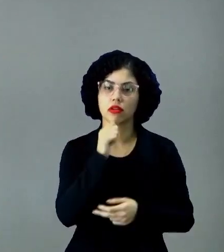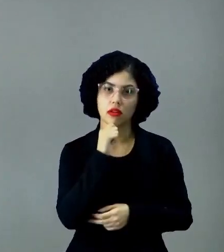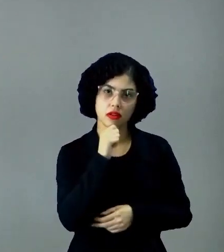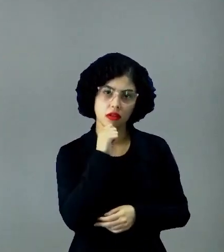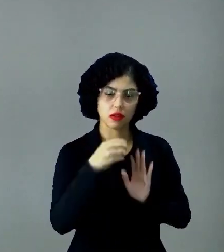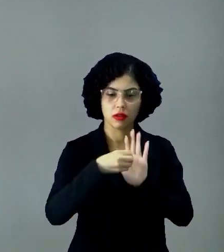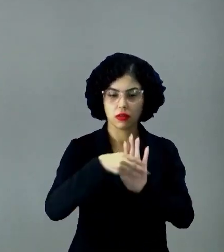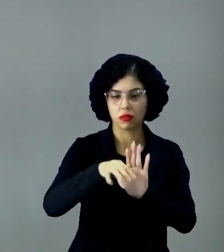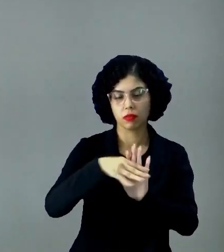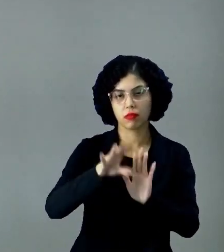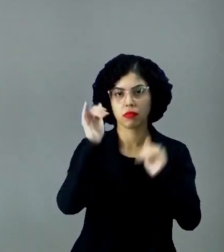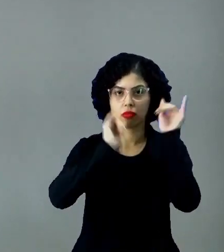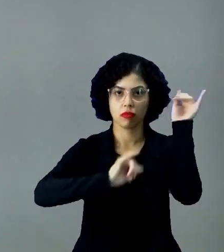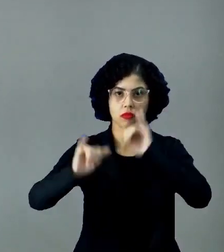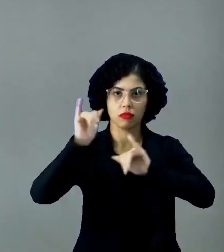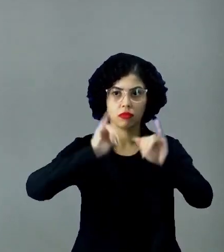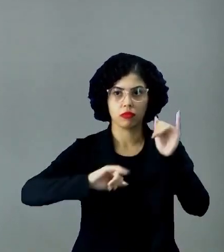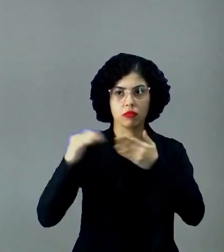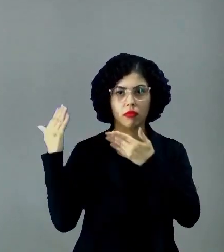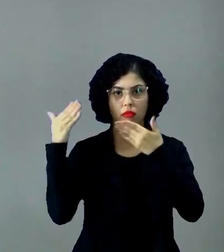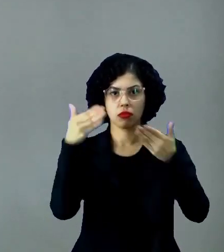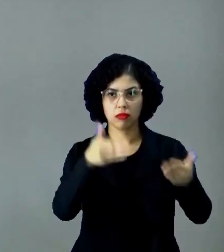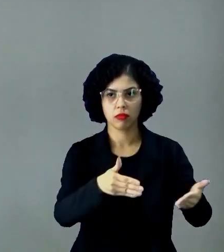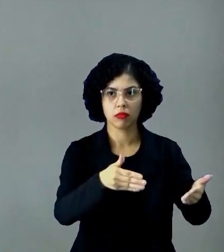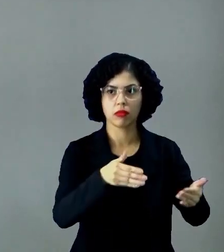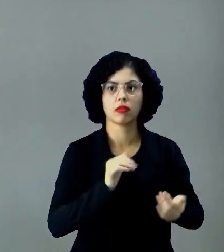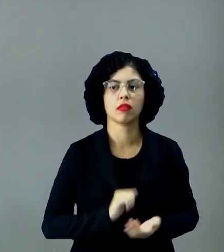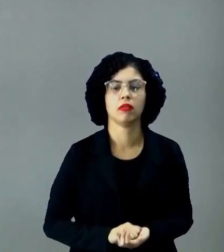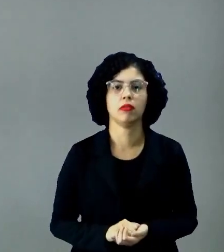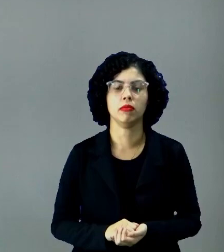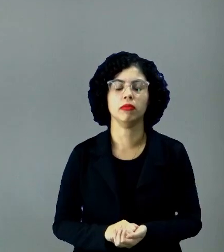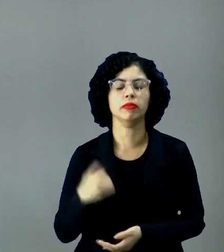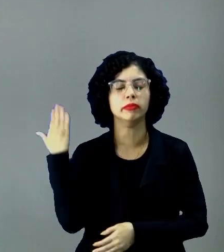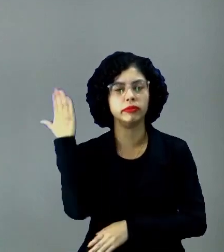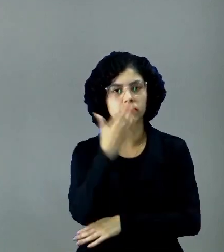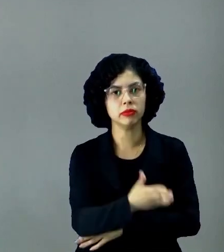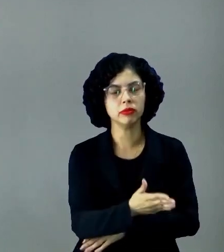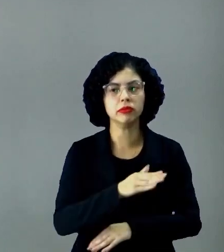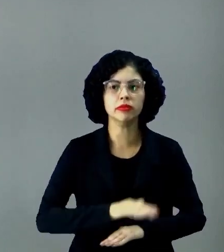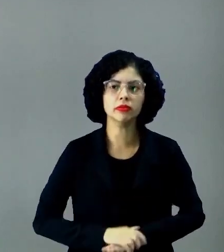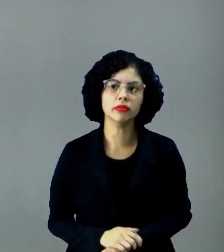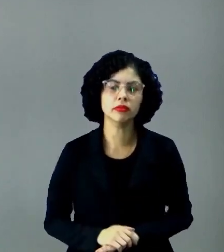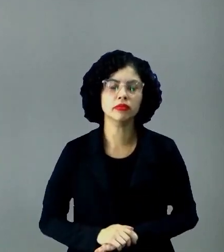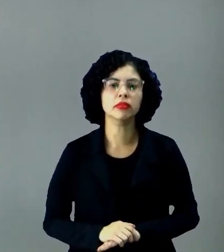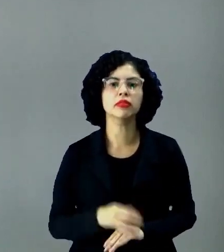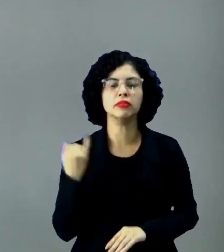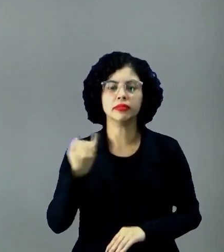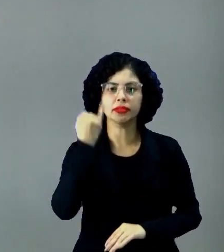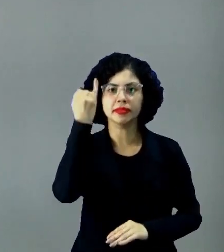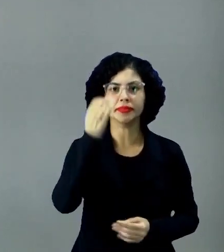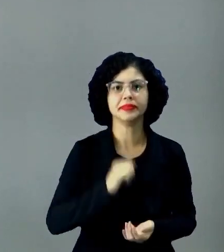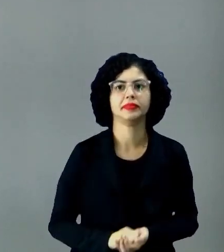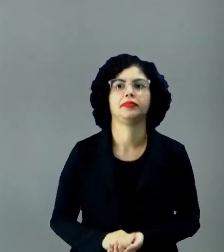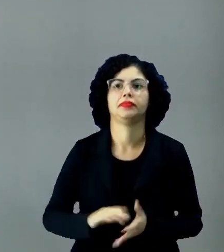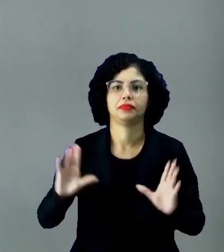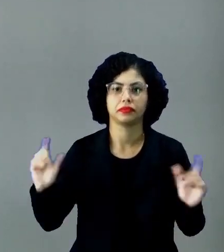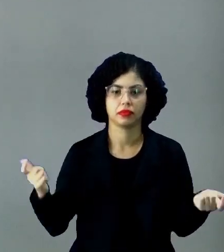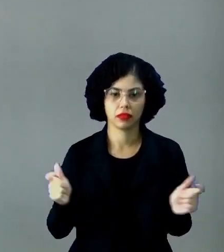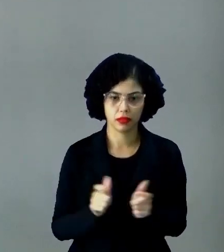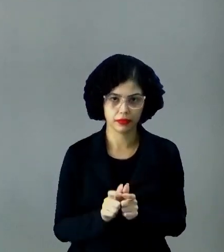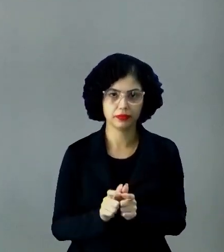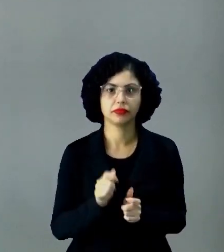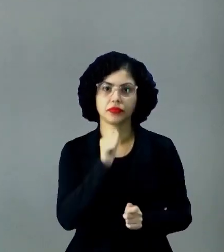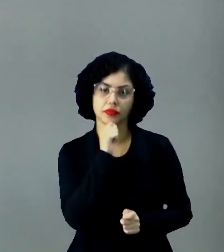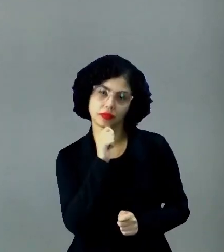transmitir uma informação de maneira objetiva, de maneira direta, de maneira sucinta, sintetizada,